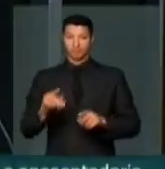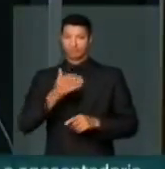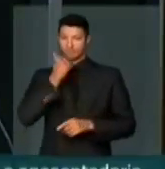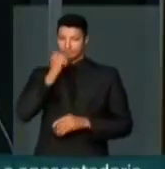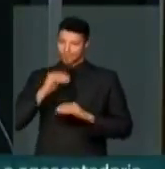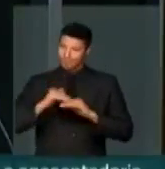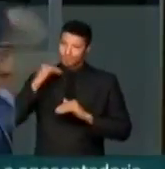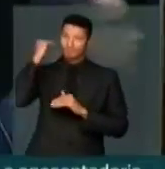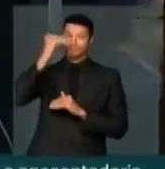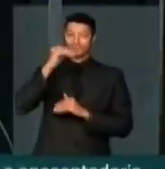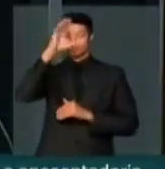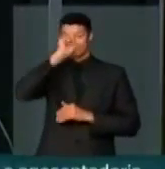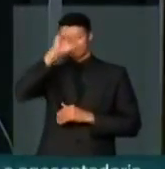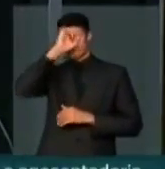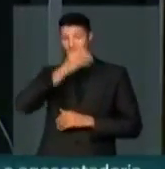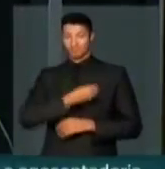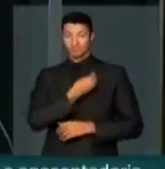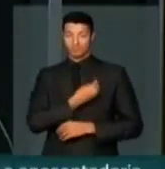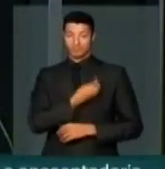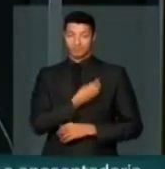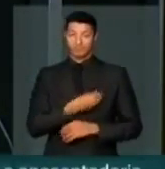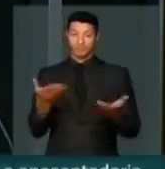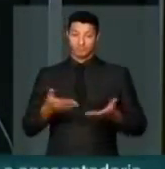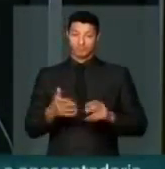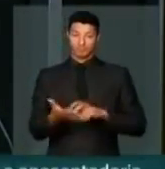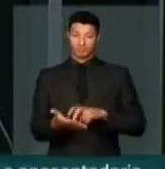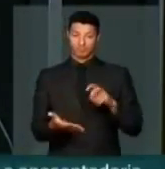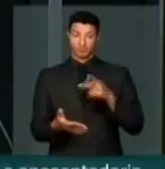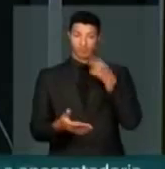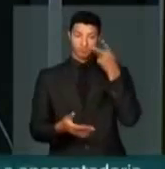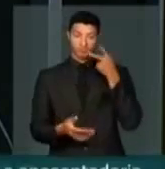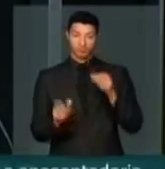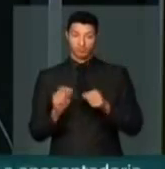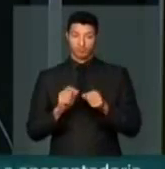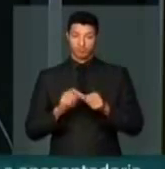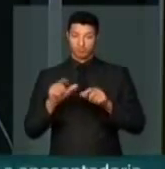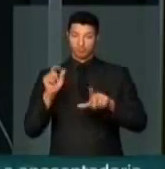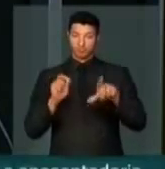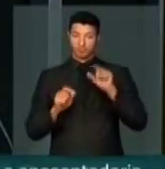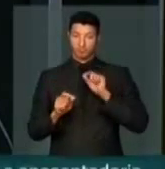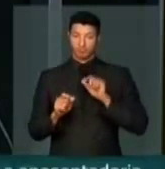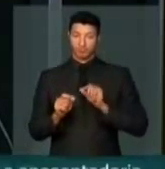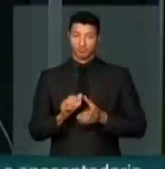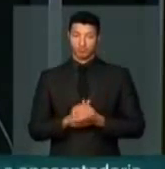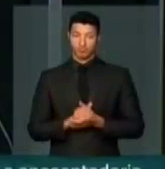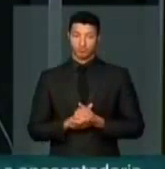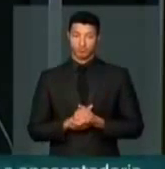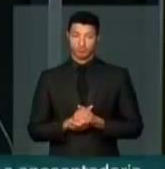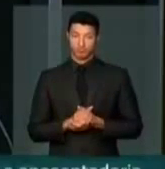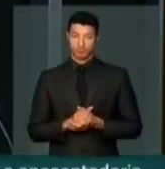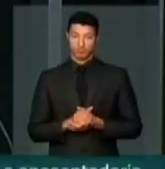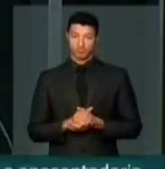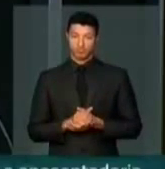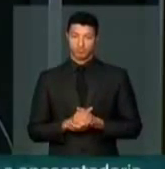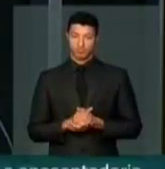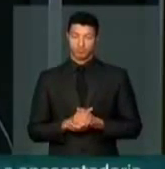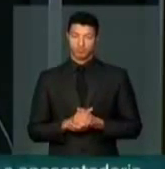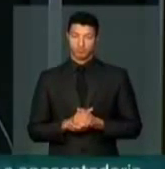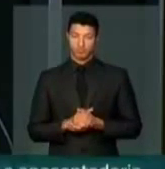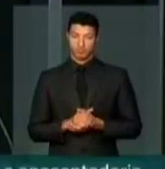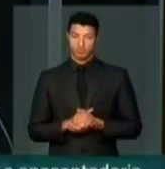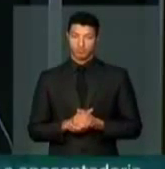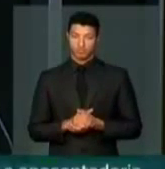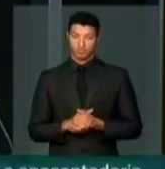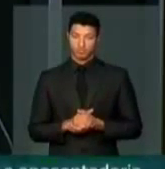muito além dela, aprendeu na vida. você hoje de manhã falou que estava fazendo uma escolha de... Presidente, um minuto,